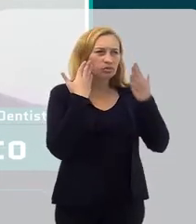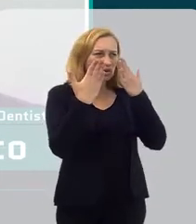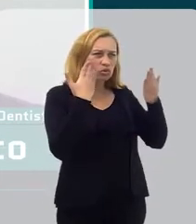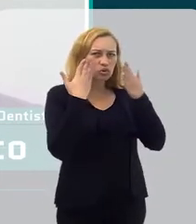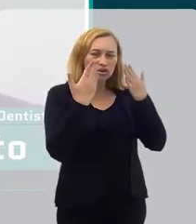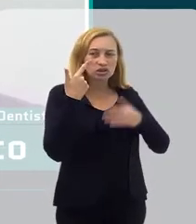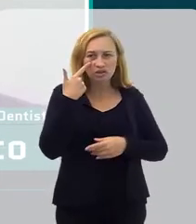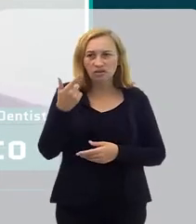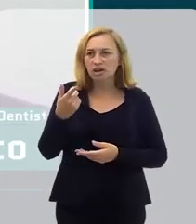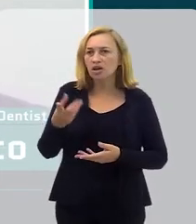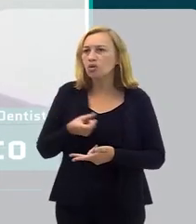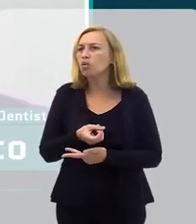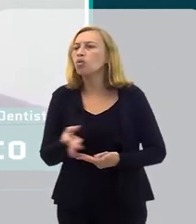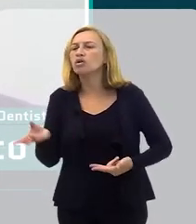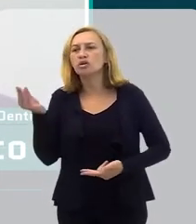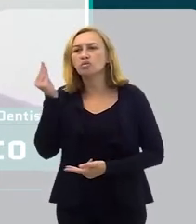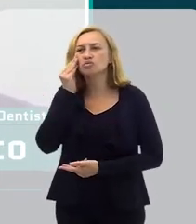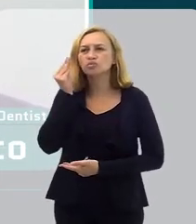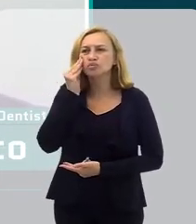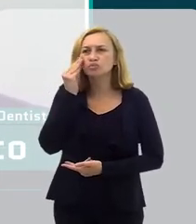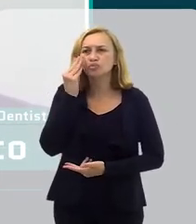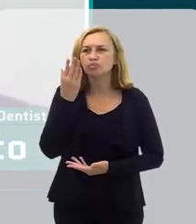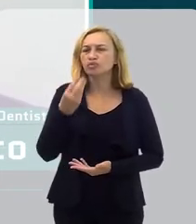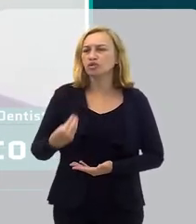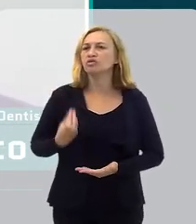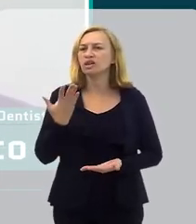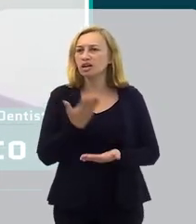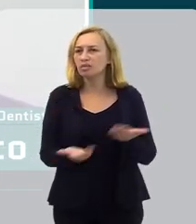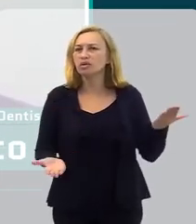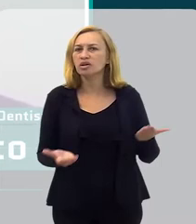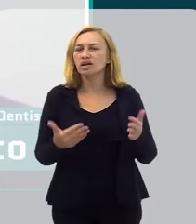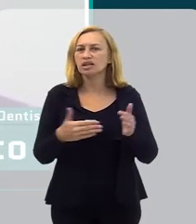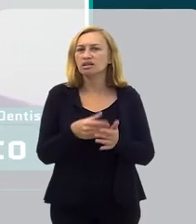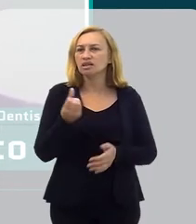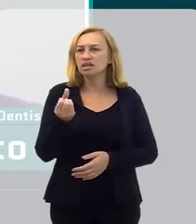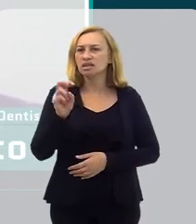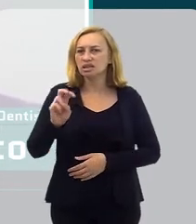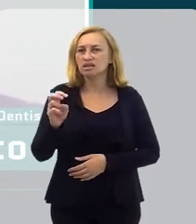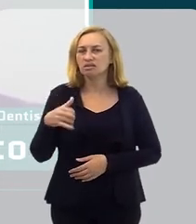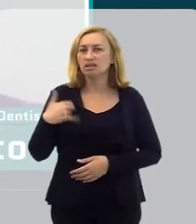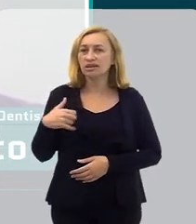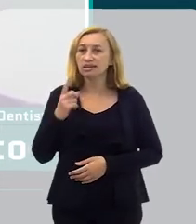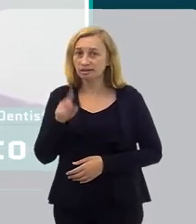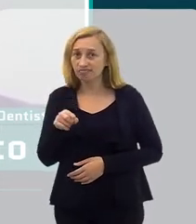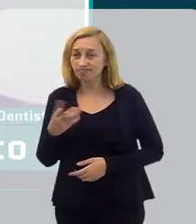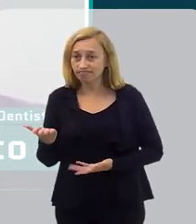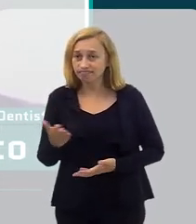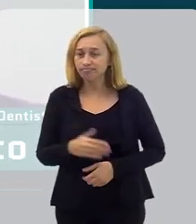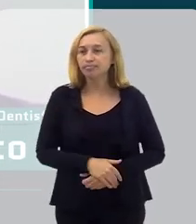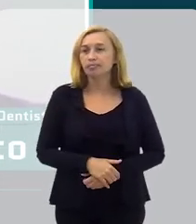à psicologia, você vê quantas oportunidades de vida ela perdeu até os 65 anos de idade, né?